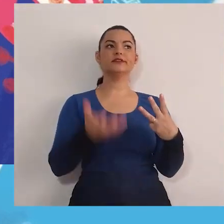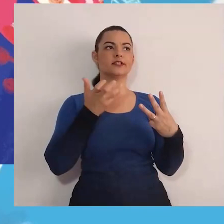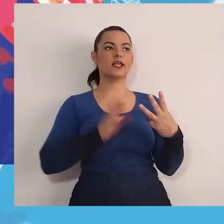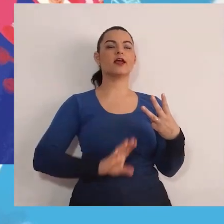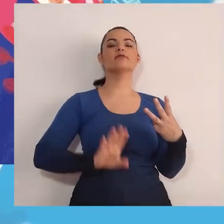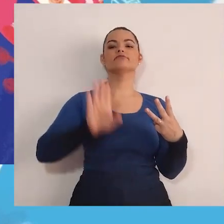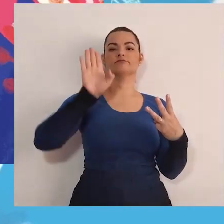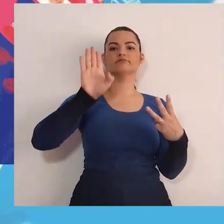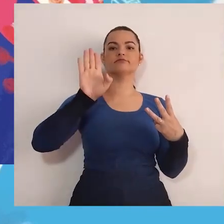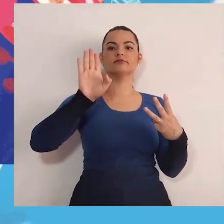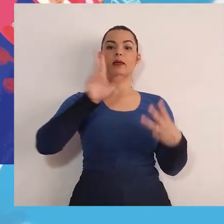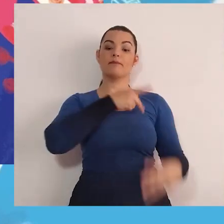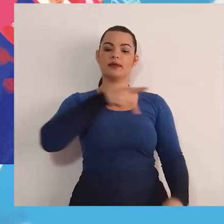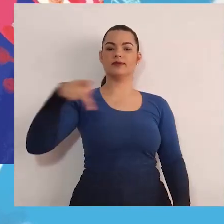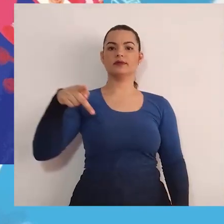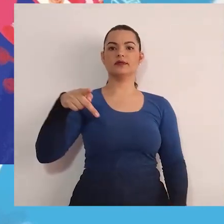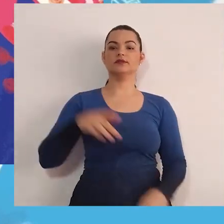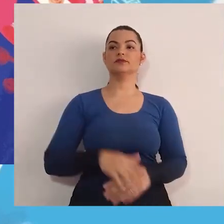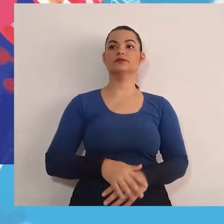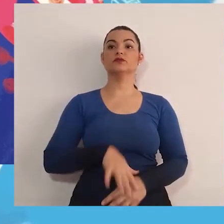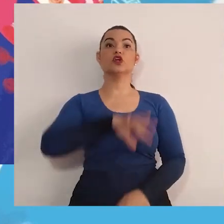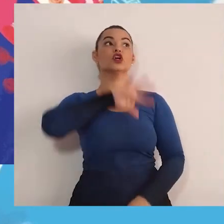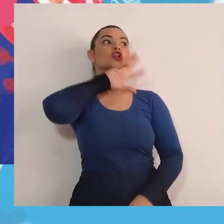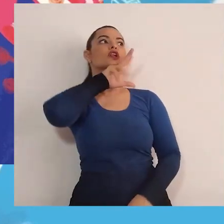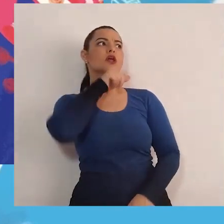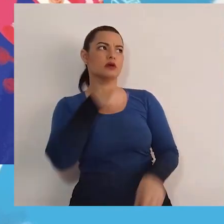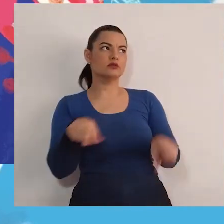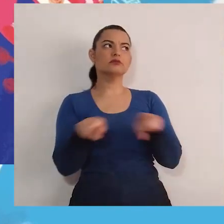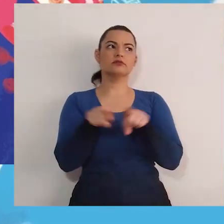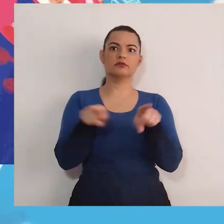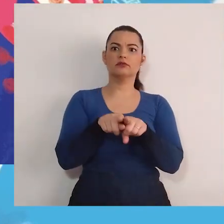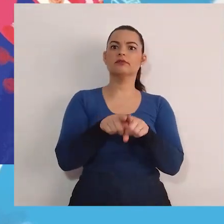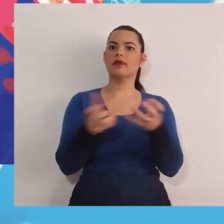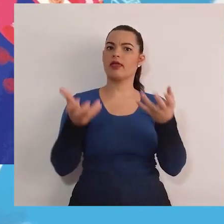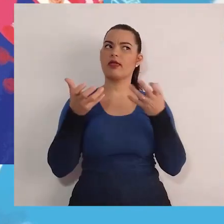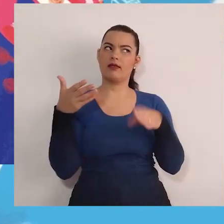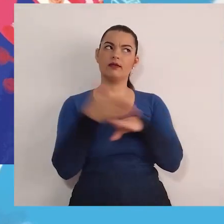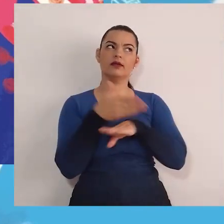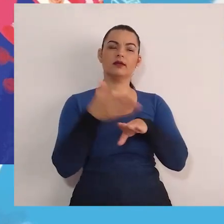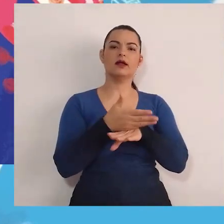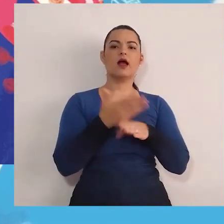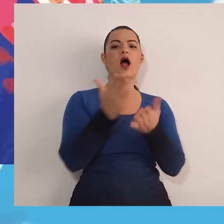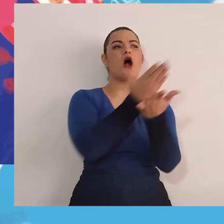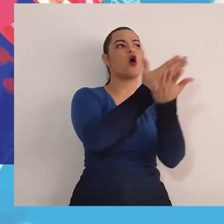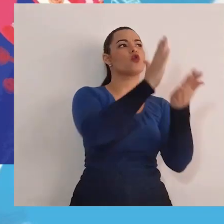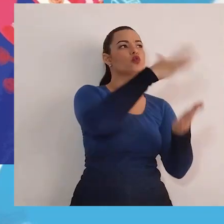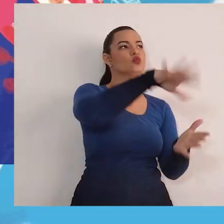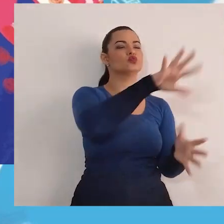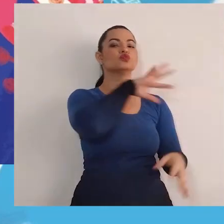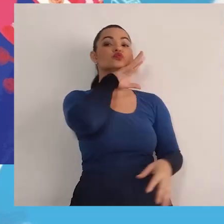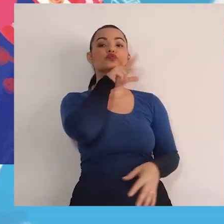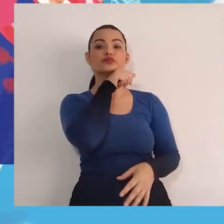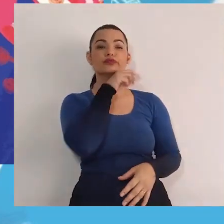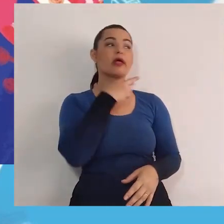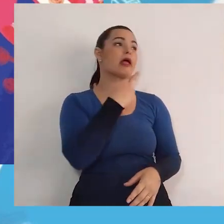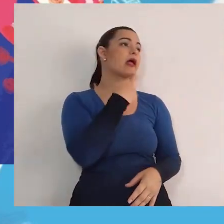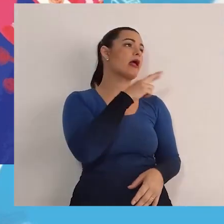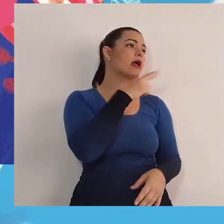presidentes. O leão não quis ficar de fora. Alguns bichos reclamaram, Mas,